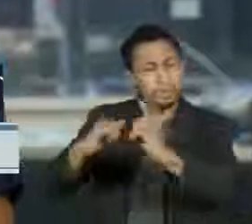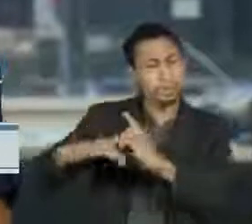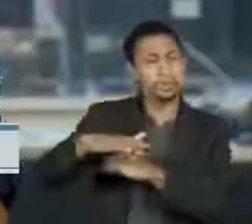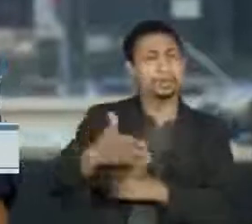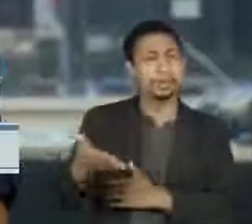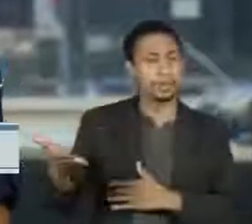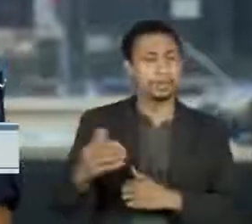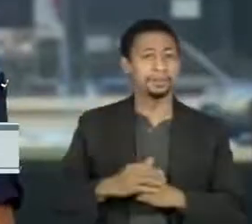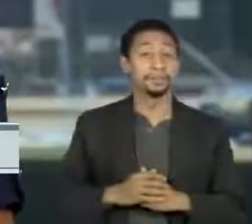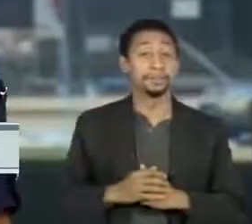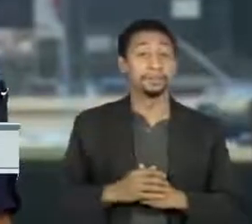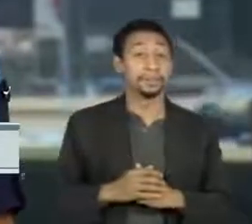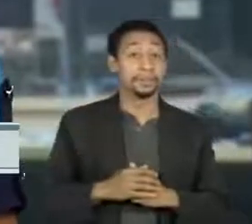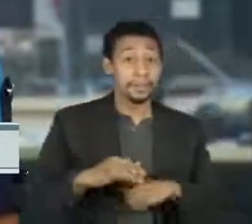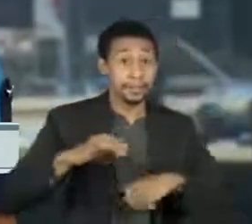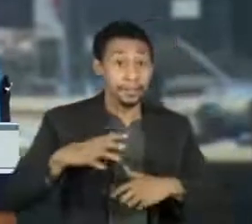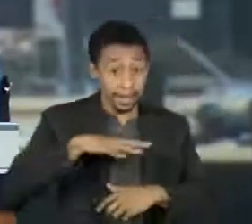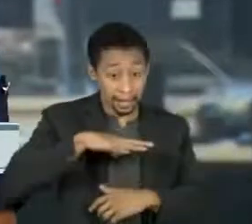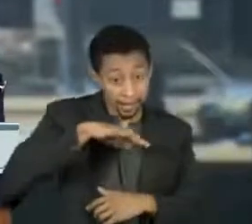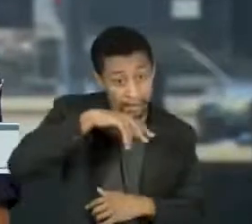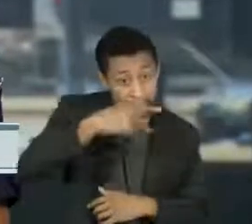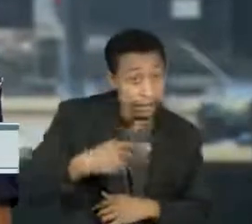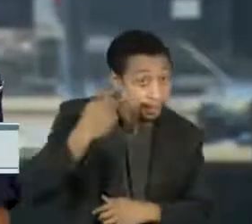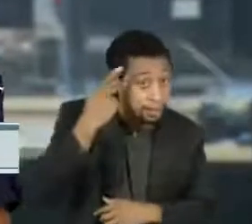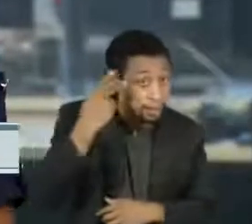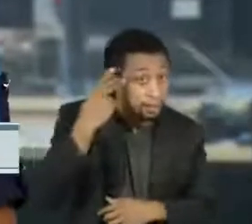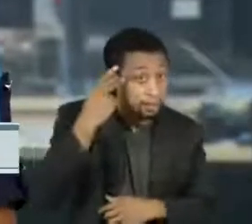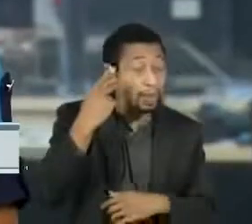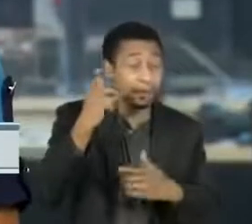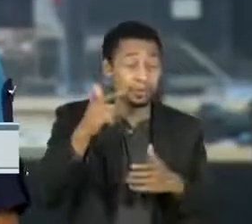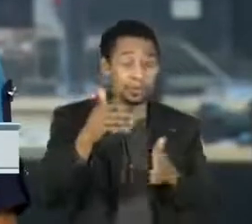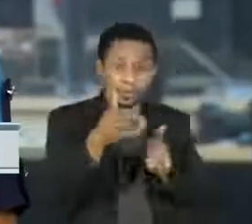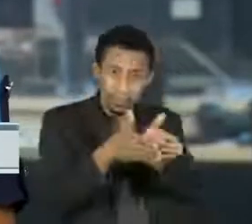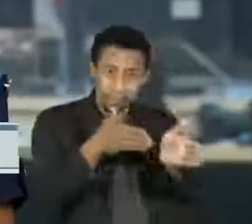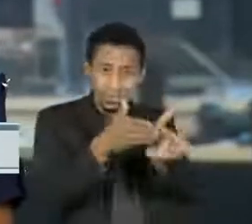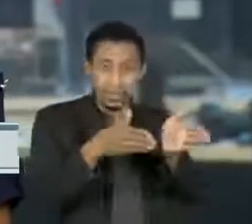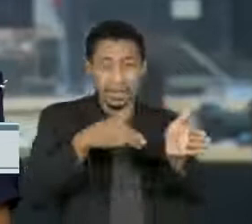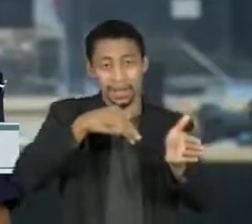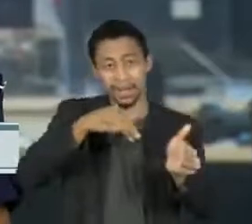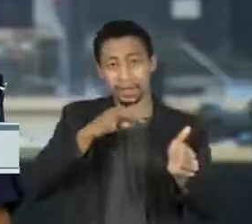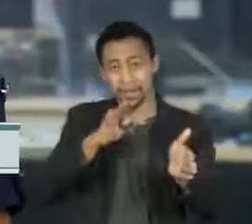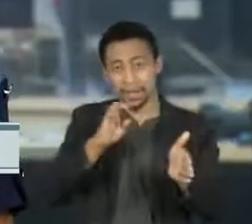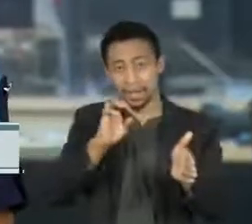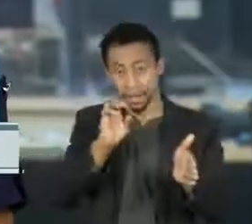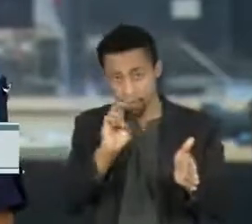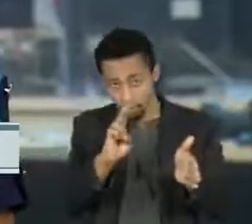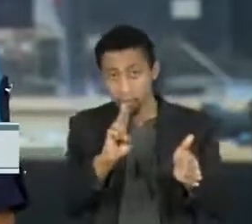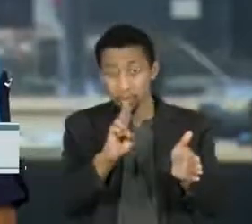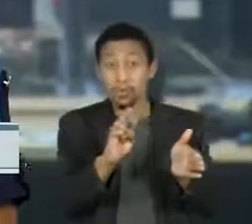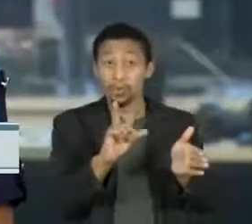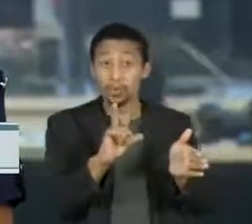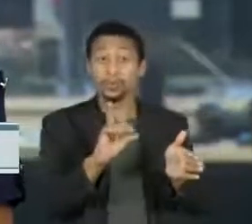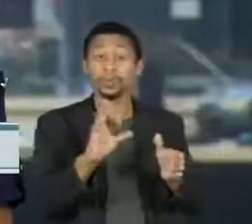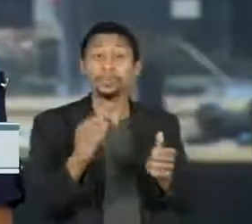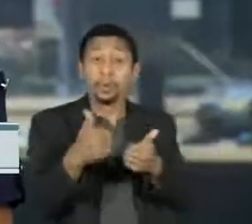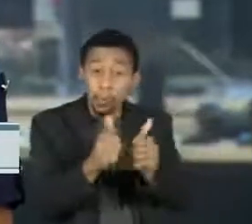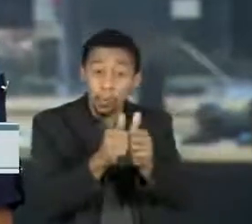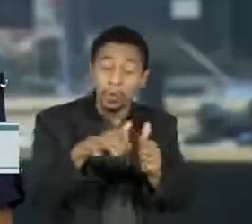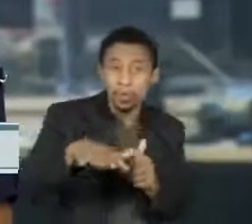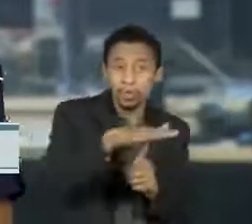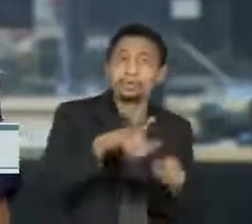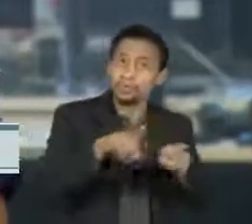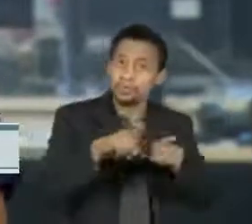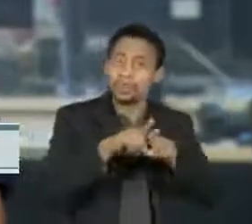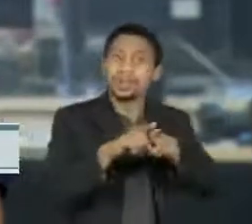Na Grande São Paulo, parte da frota da EMTU passa a operar com revestimentos de um tecido antiviral.